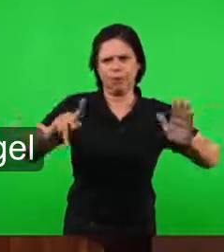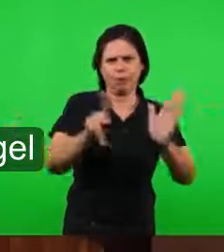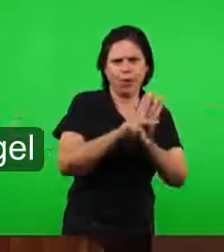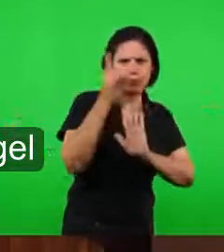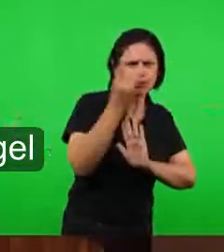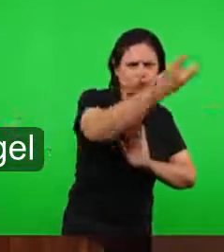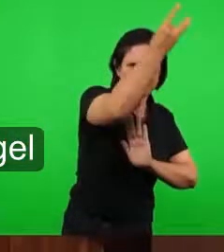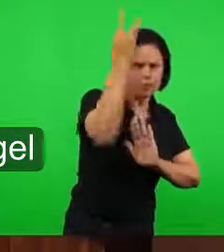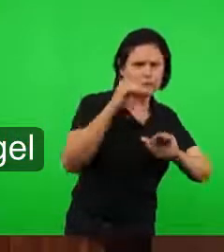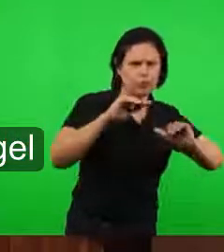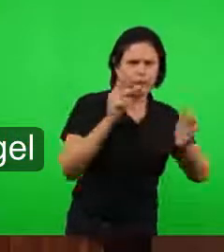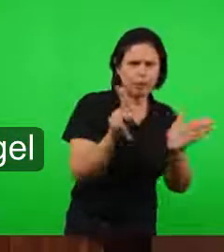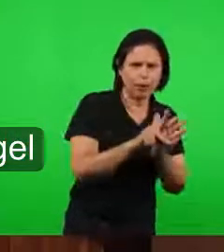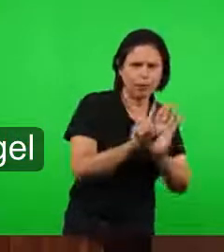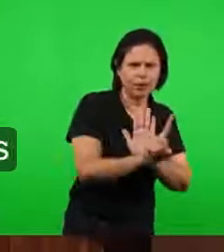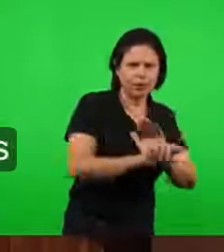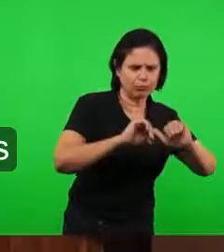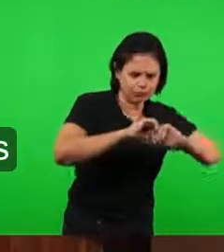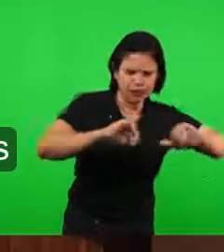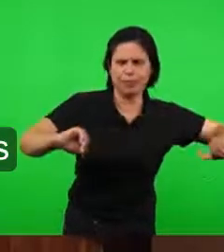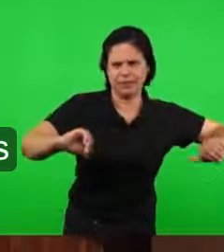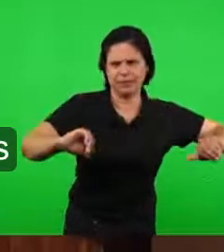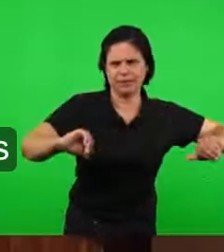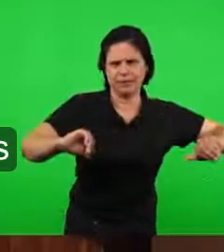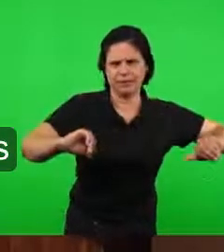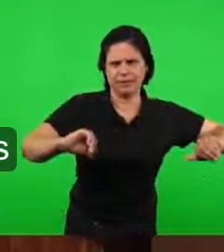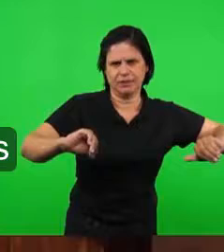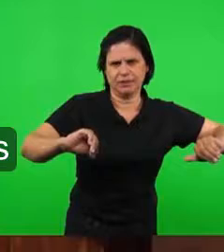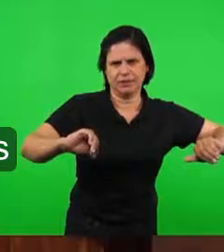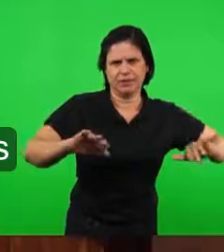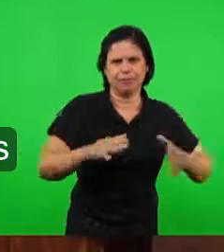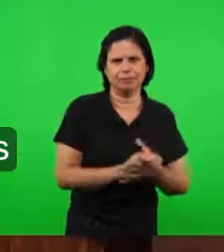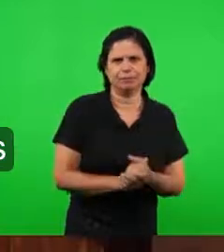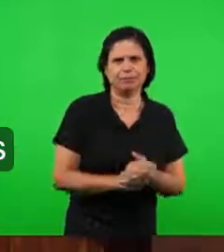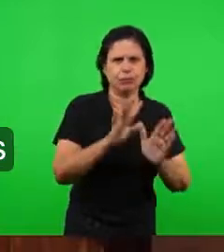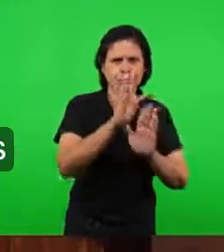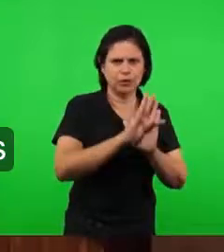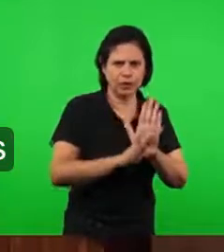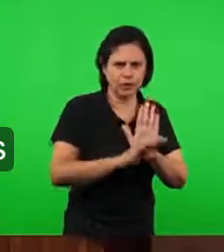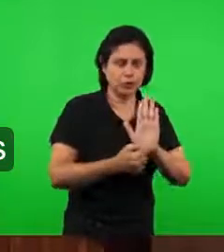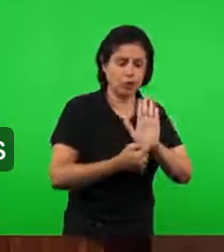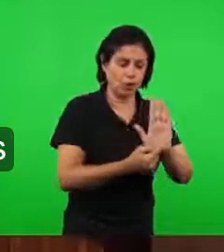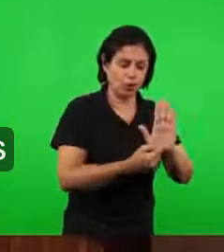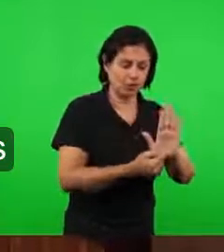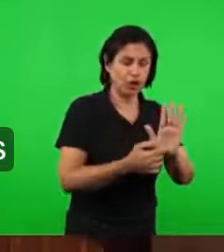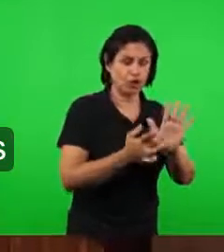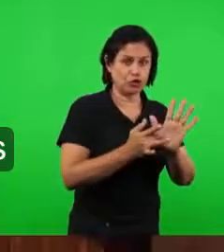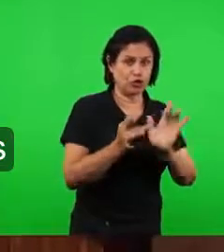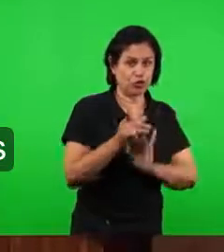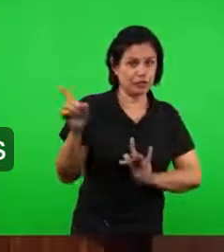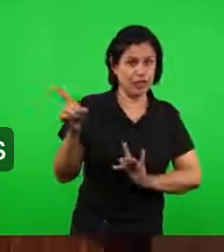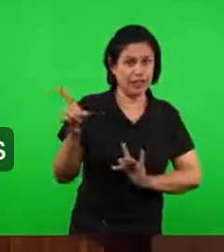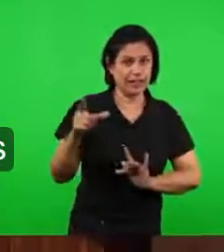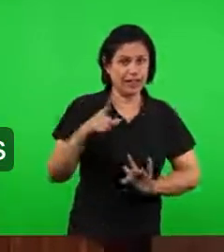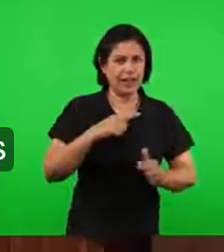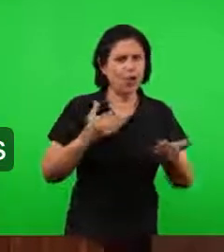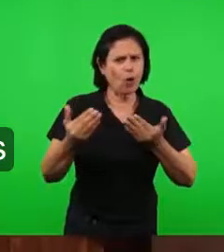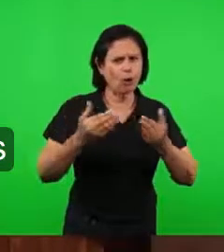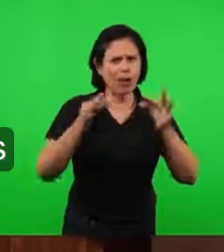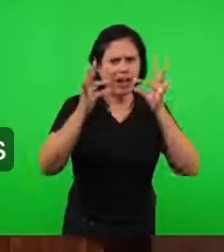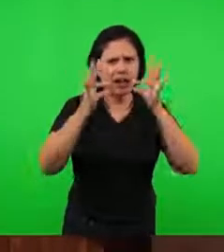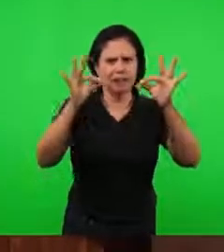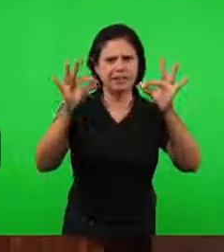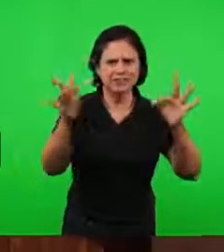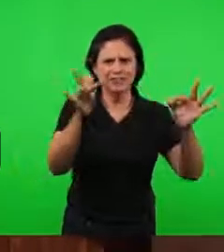definido. Então nesse aqui, a ordem da igreja escreve, aquele que tem a espada aguda de dois gumes. Muito bem. A